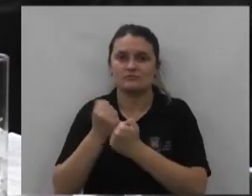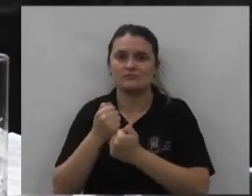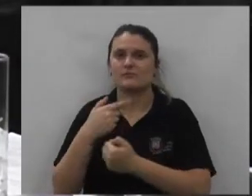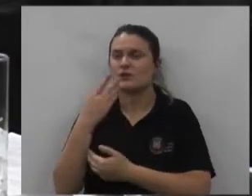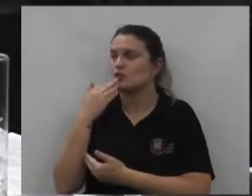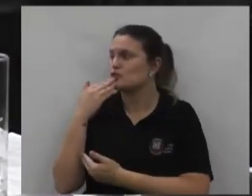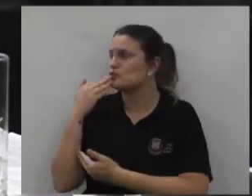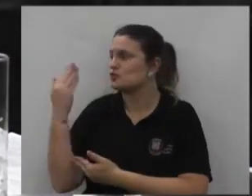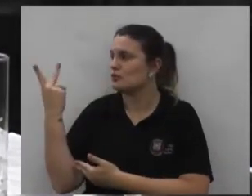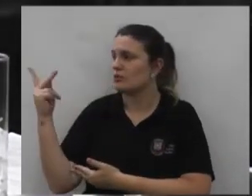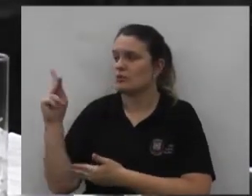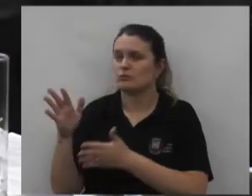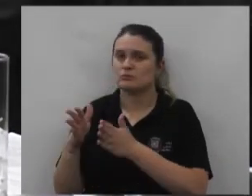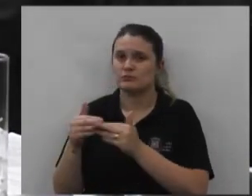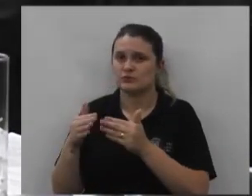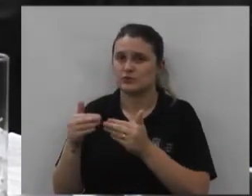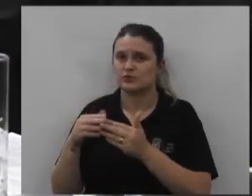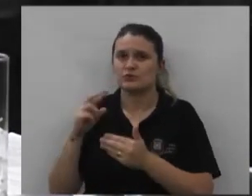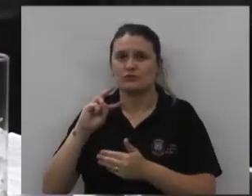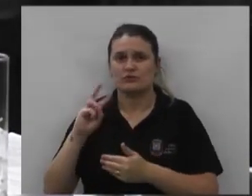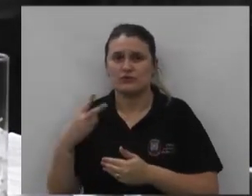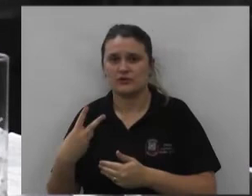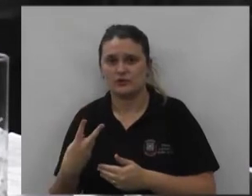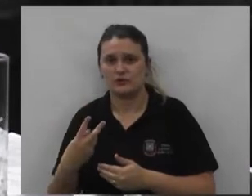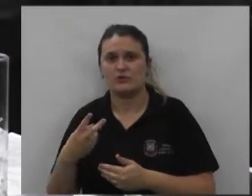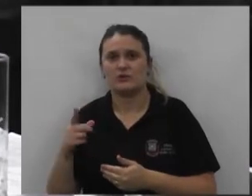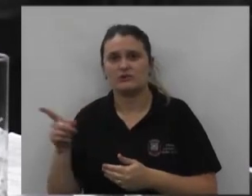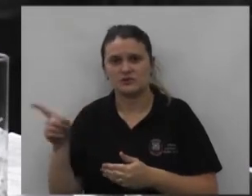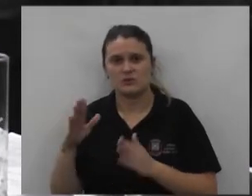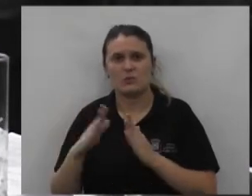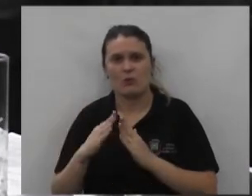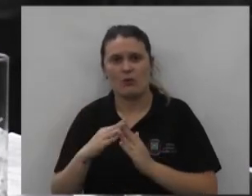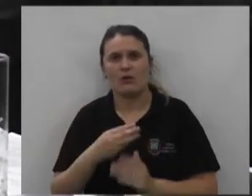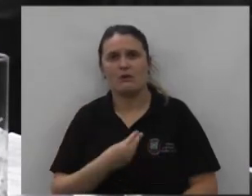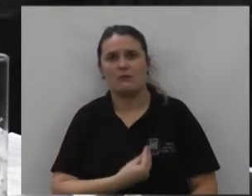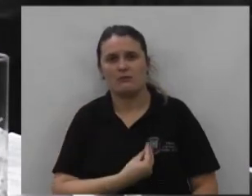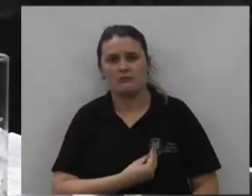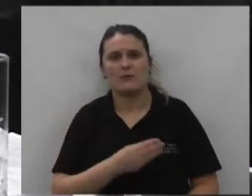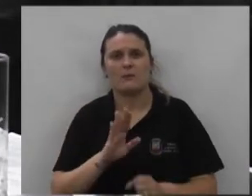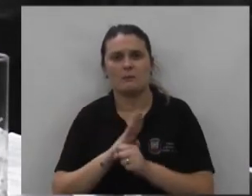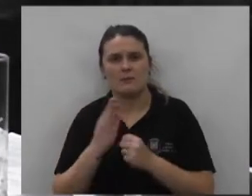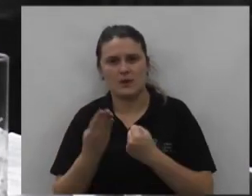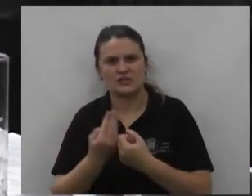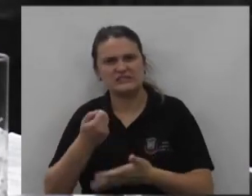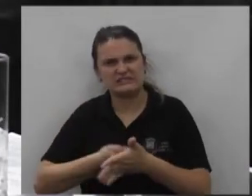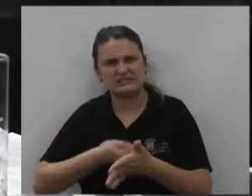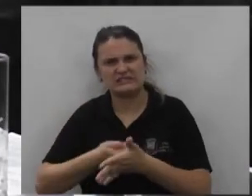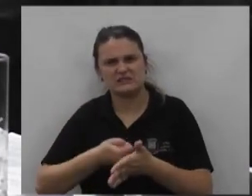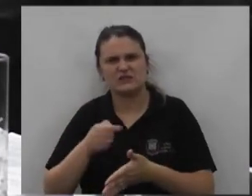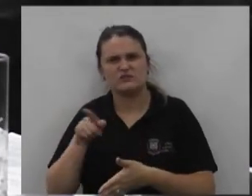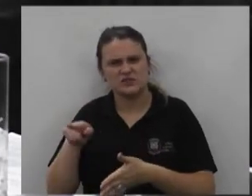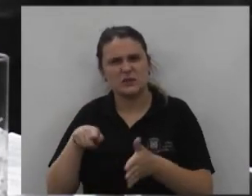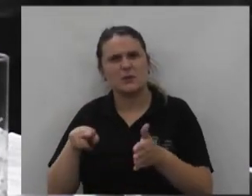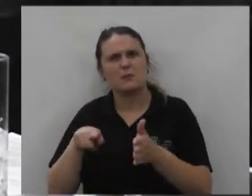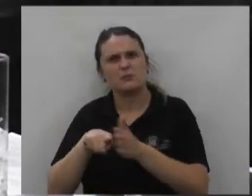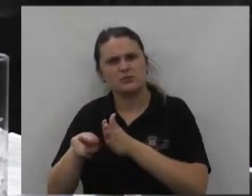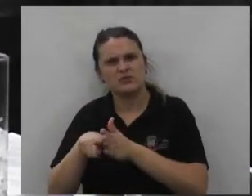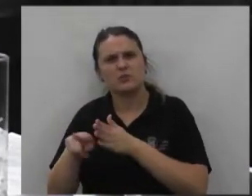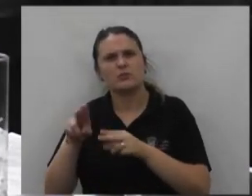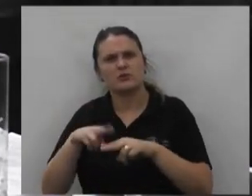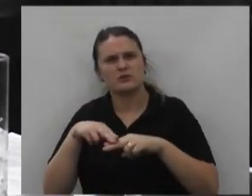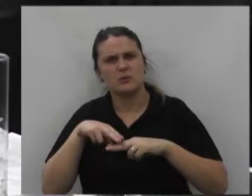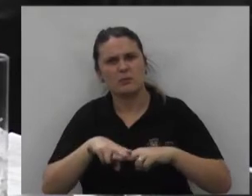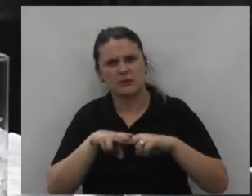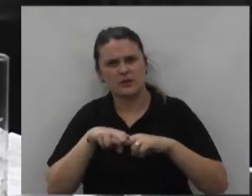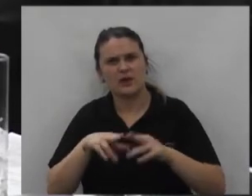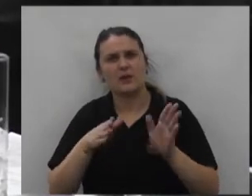elogio a sua atitude vereador o senhor que é do bairro que representa e luta pelo seu bairro hoje eu vi o senhor questionando sobre a cidade também no